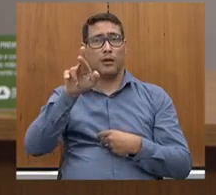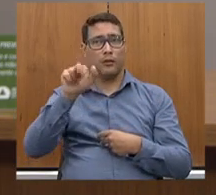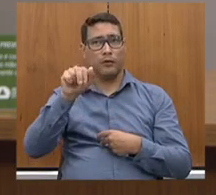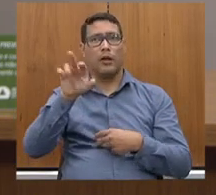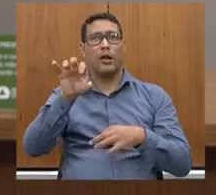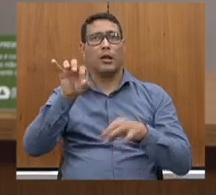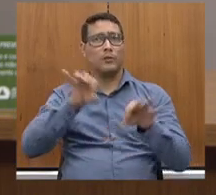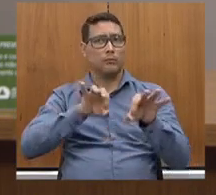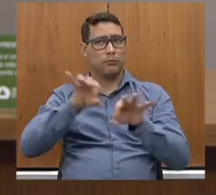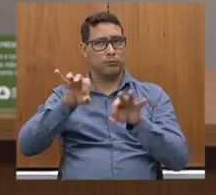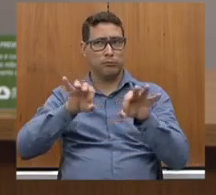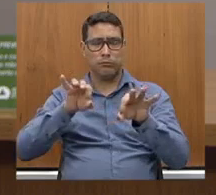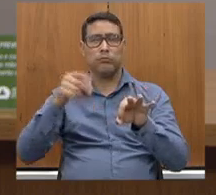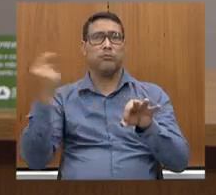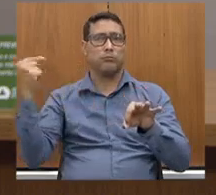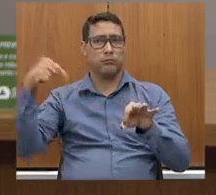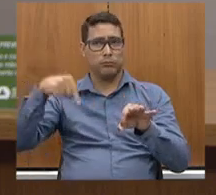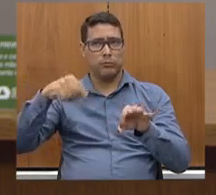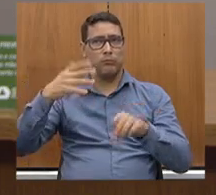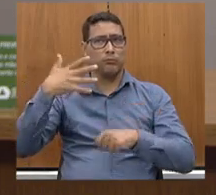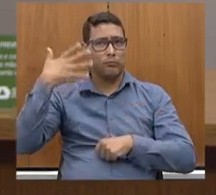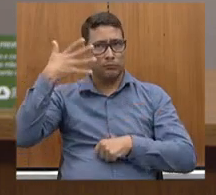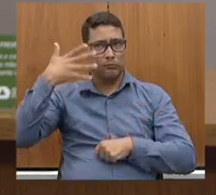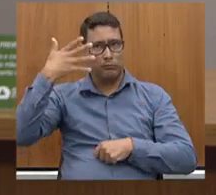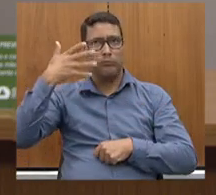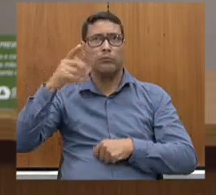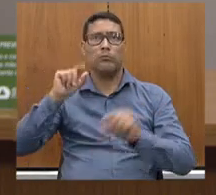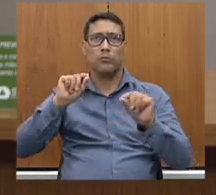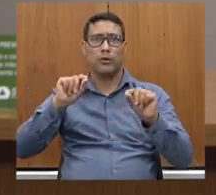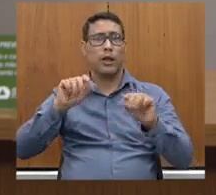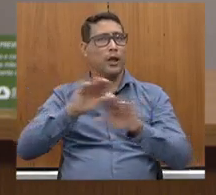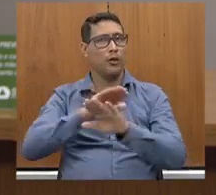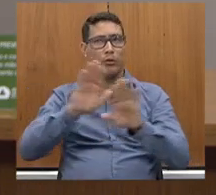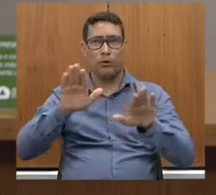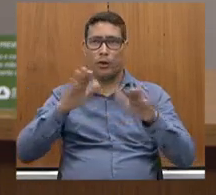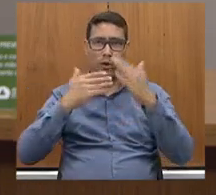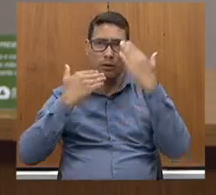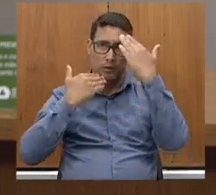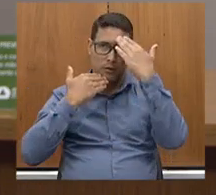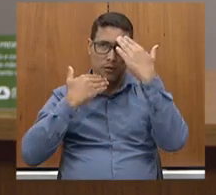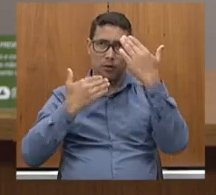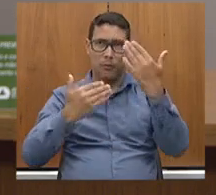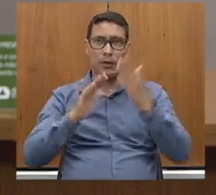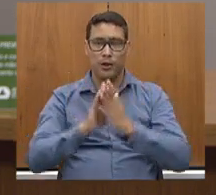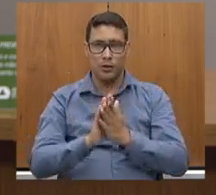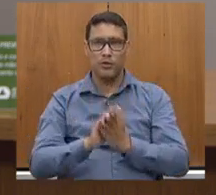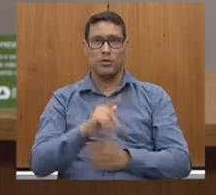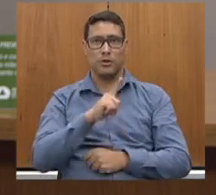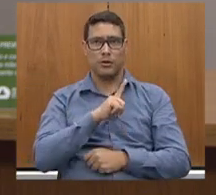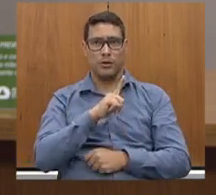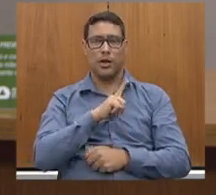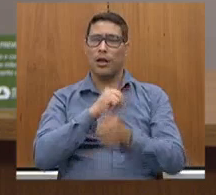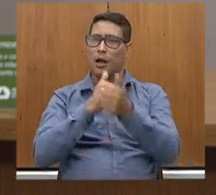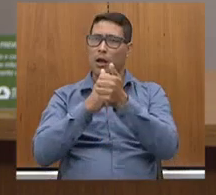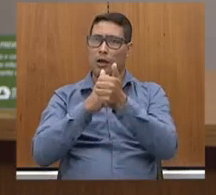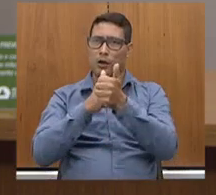é apenas de agradecimento. A gente tem acompanhado aí